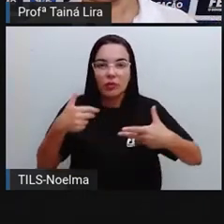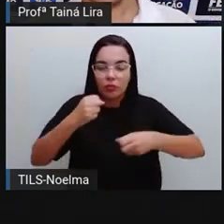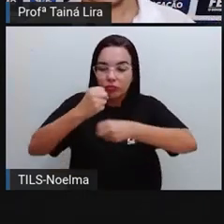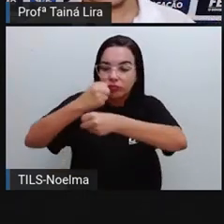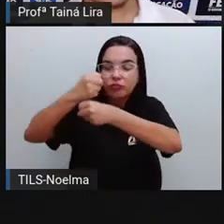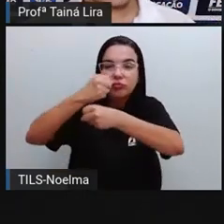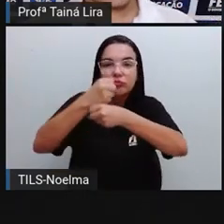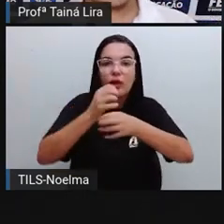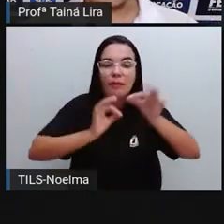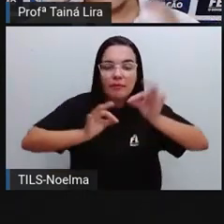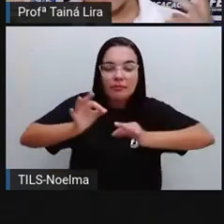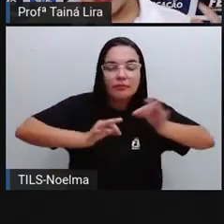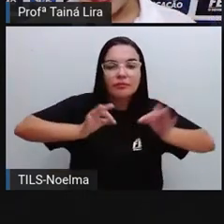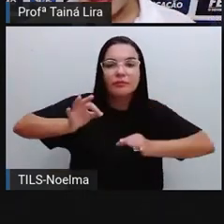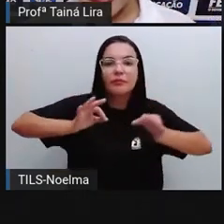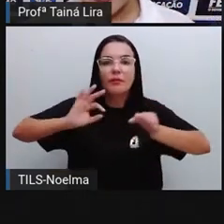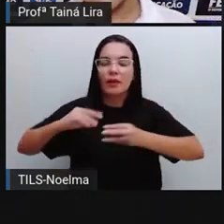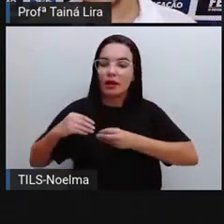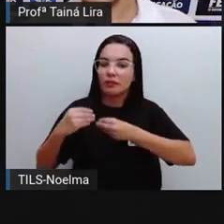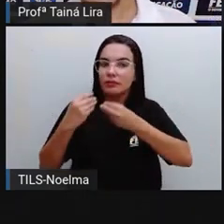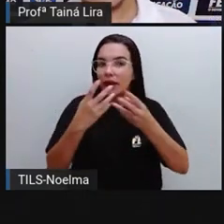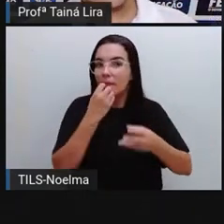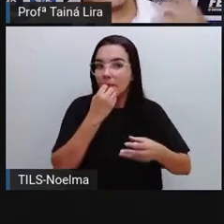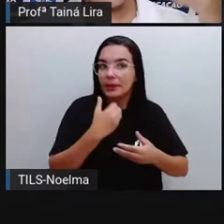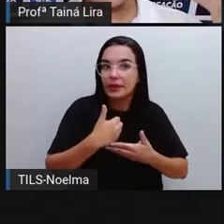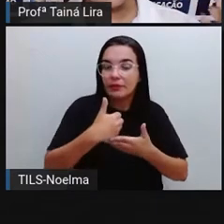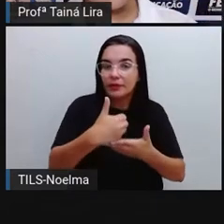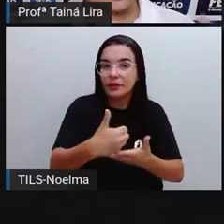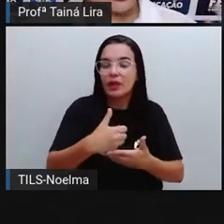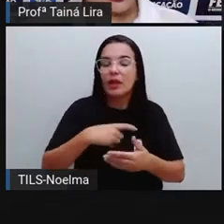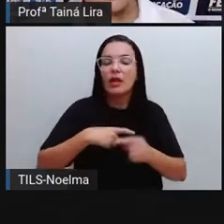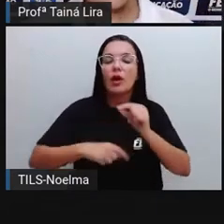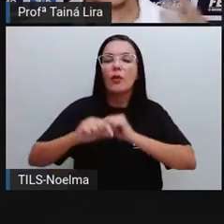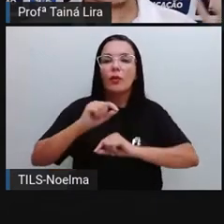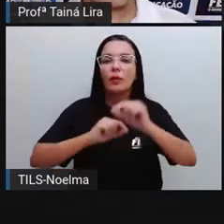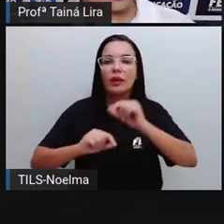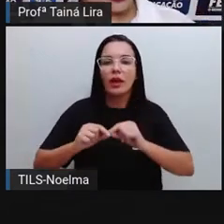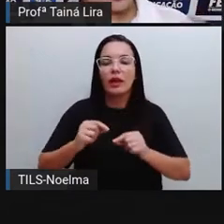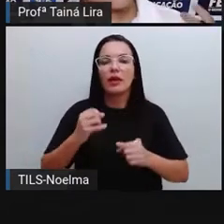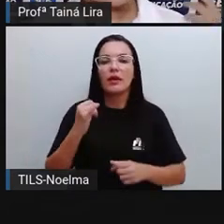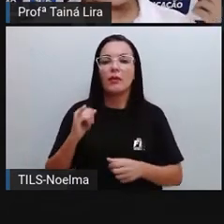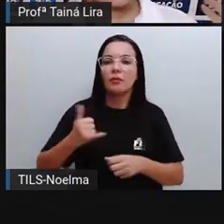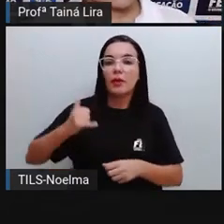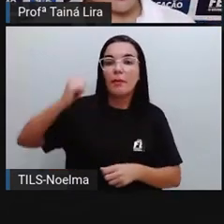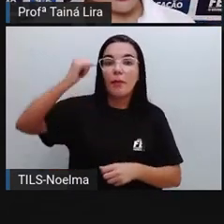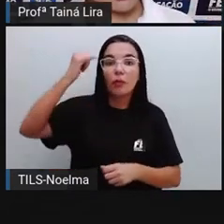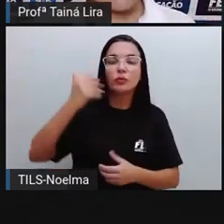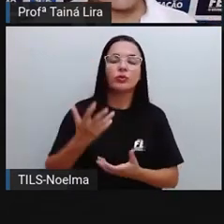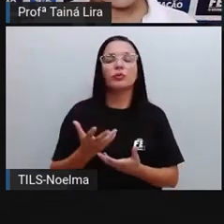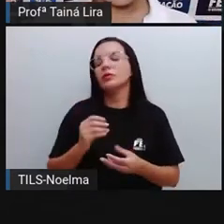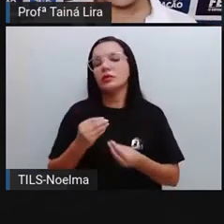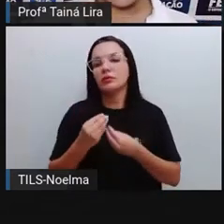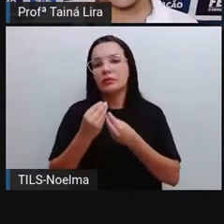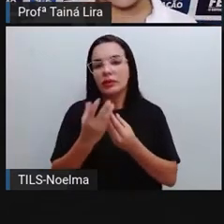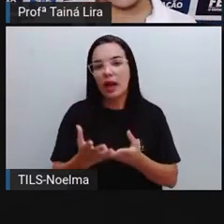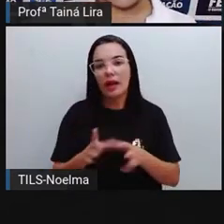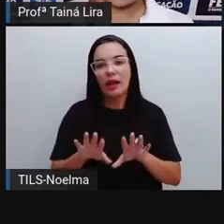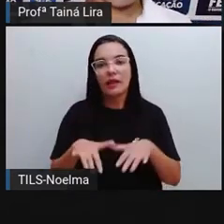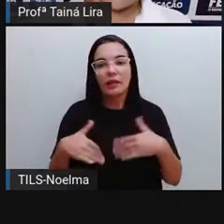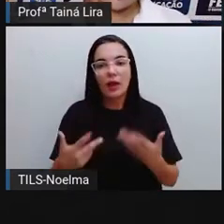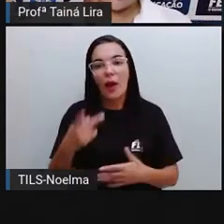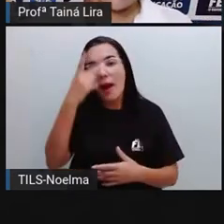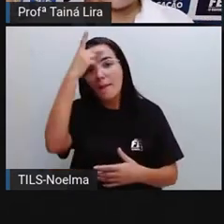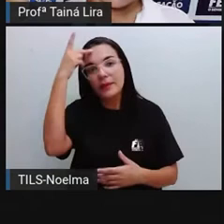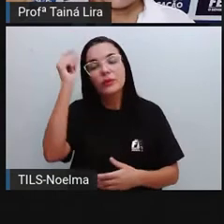trazer vários benefícios aí, utilizando os recursos públicos, os impostos, certo? E nós vimos que essa